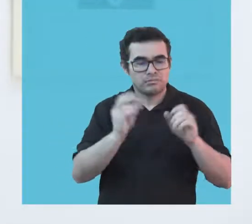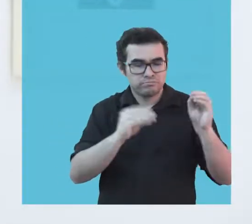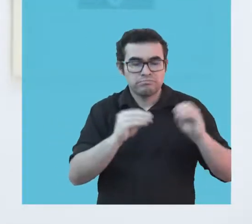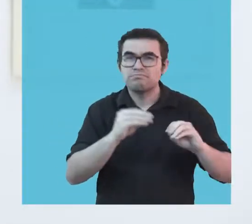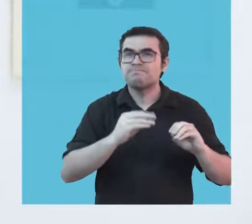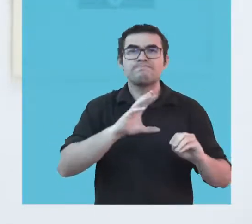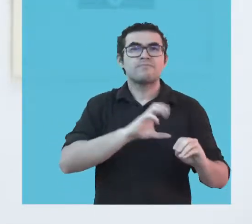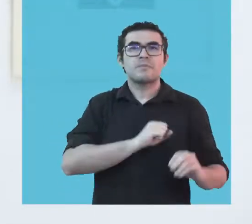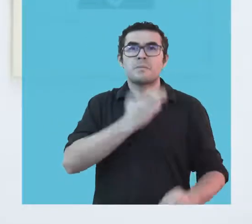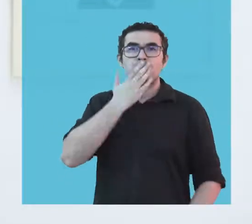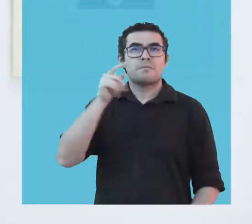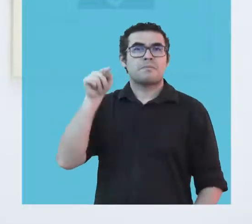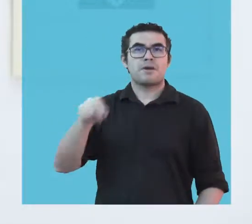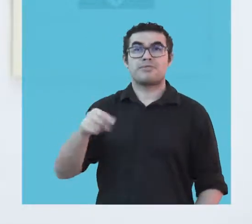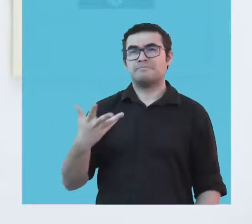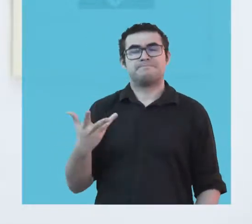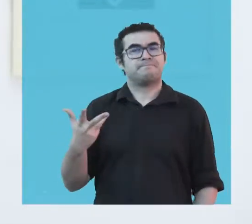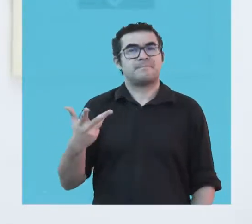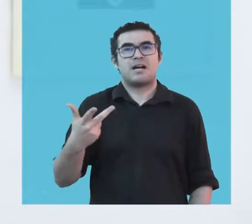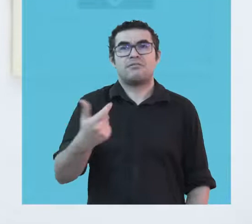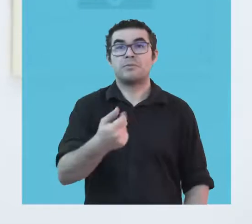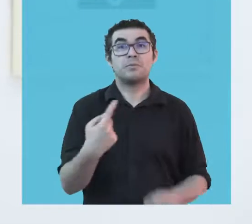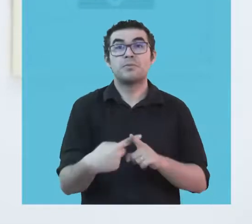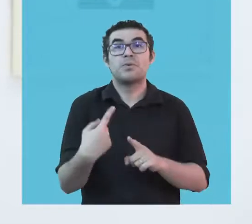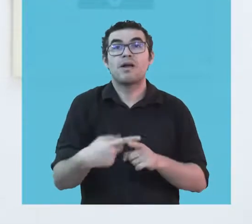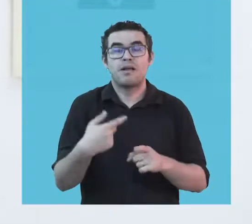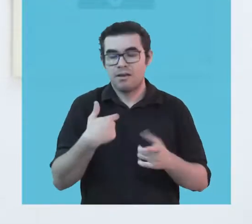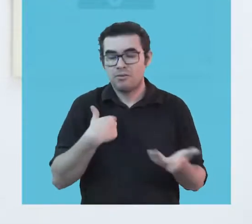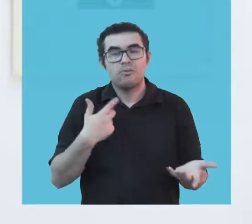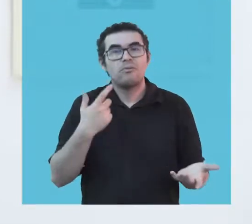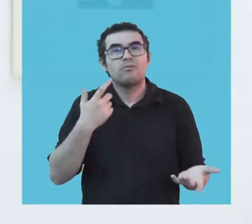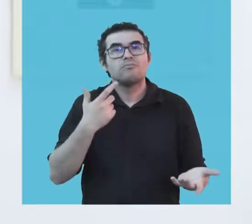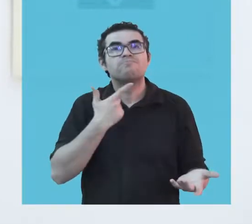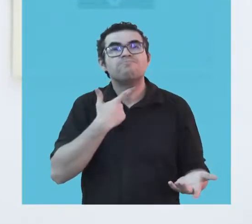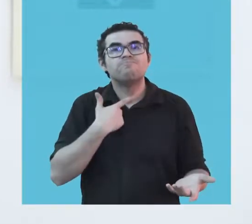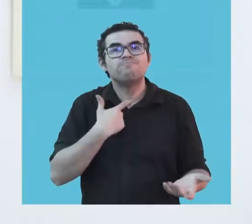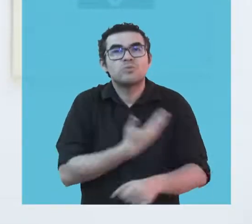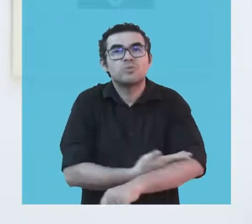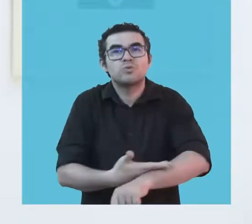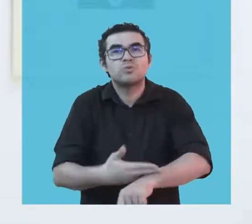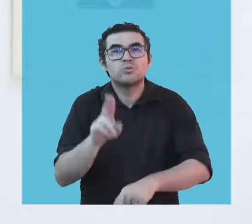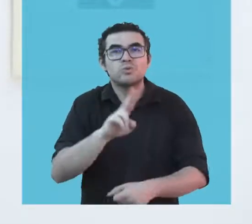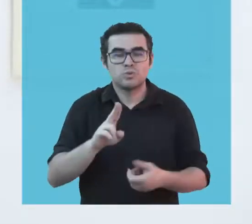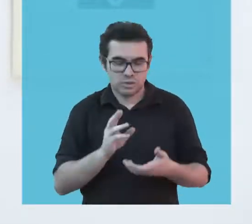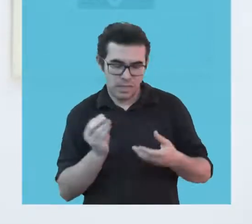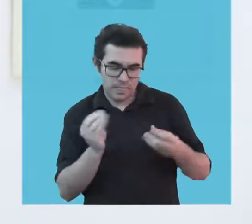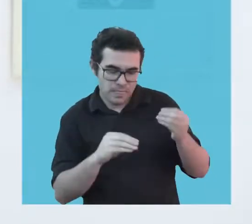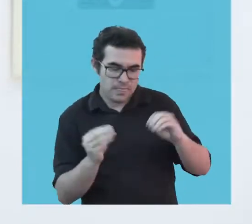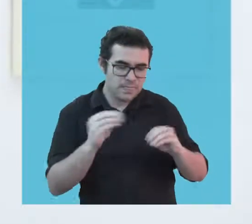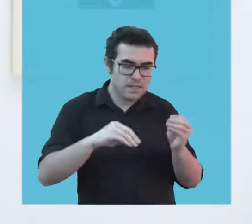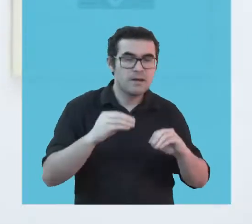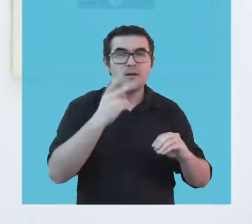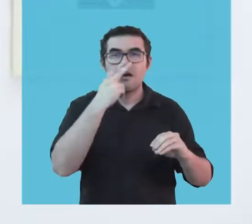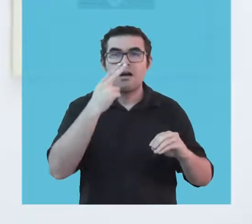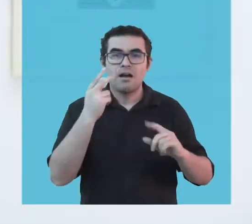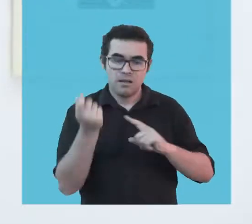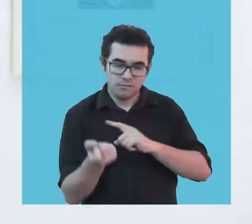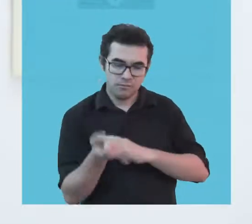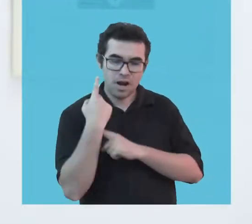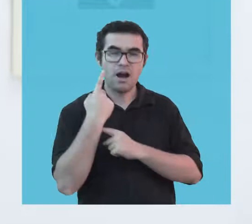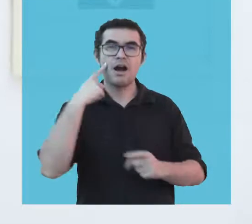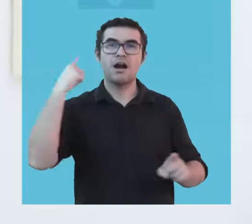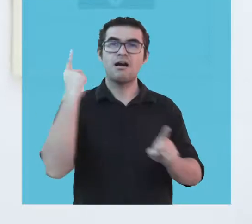porque ela é tão fantástica, e as surpresas que elas nos